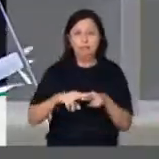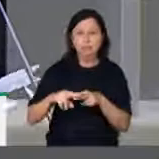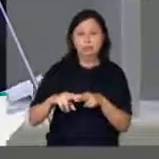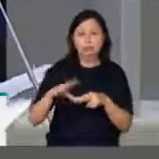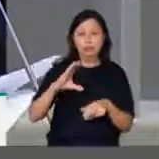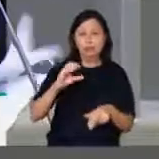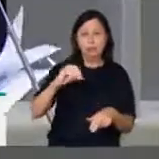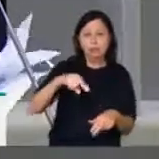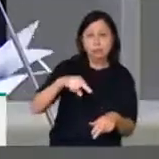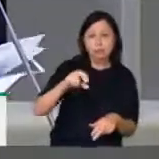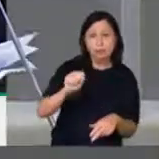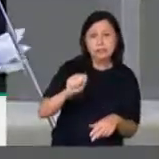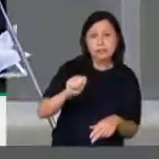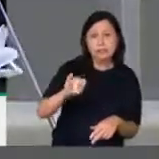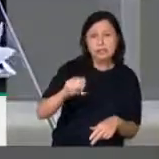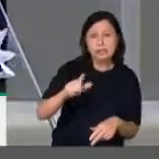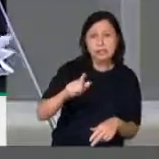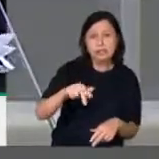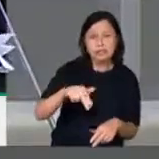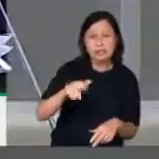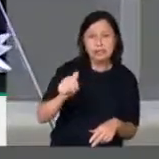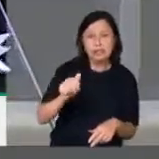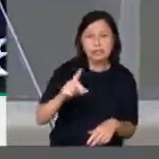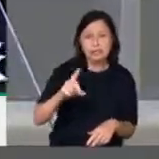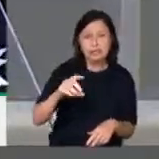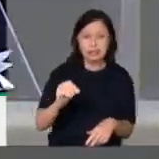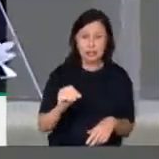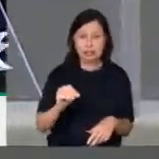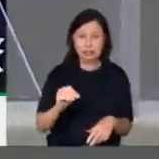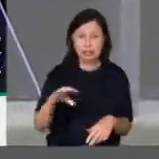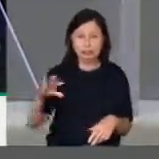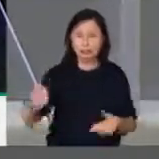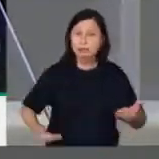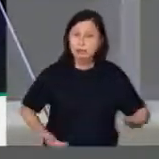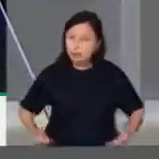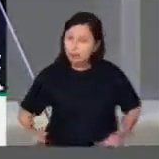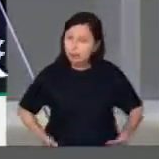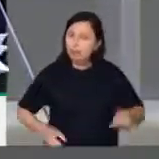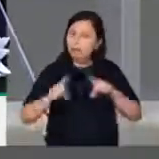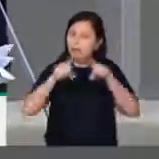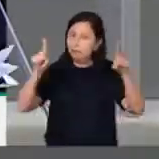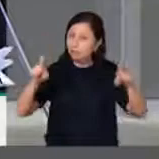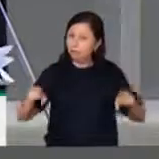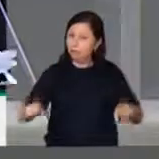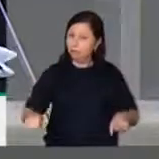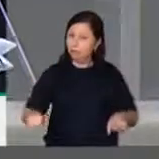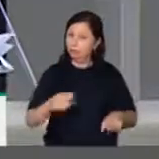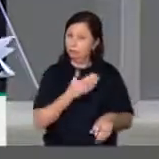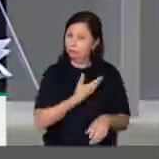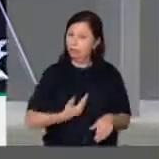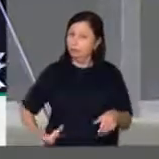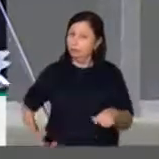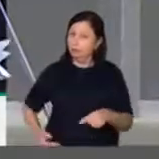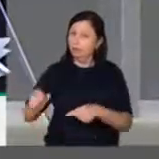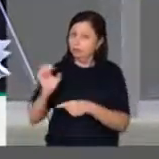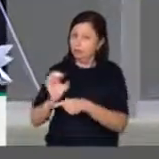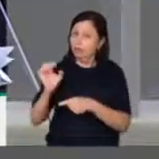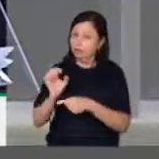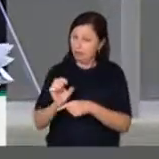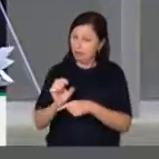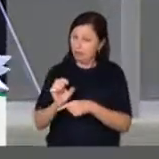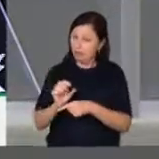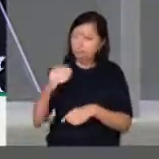servidores estaduais tomaram o empréstimo e estão nesta situação. A dívida com as